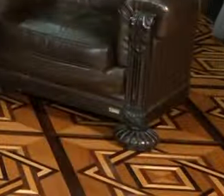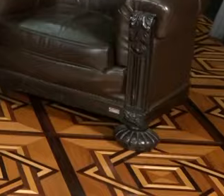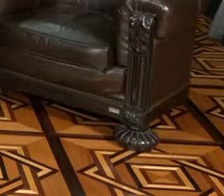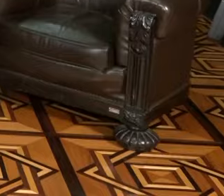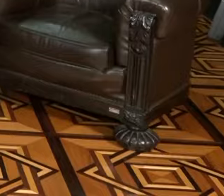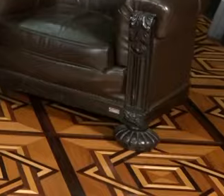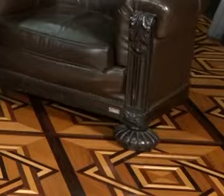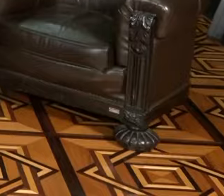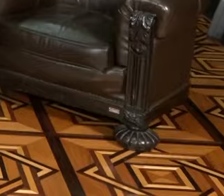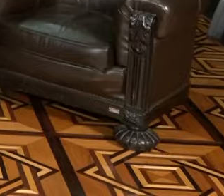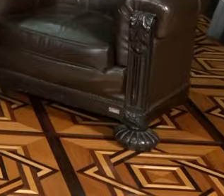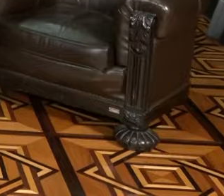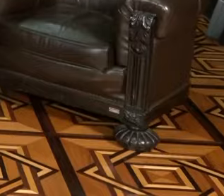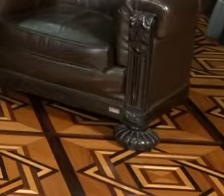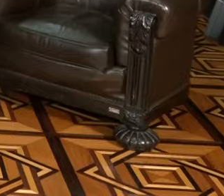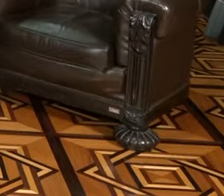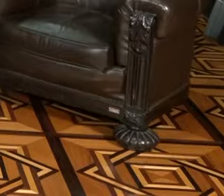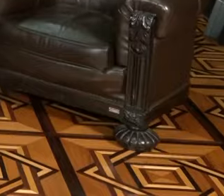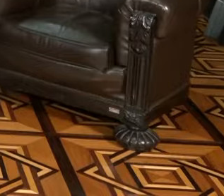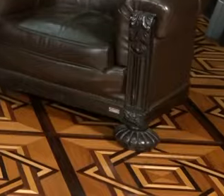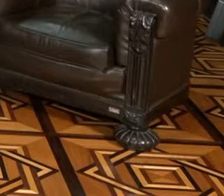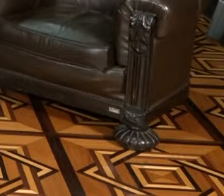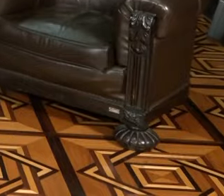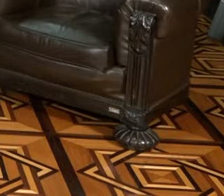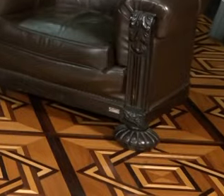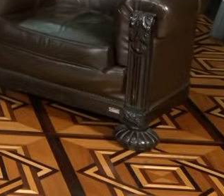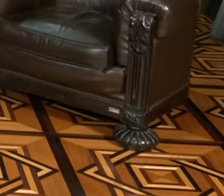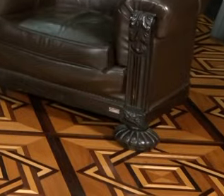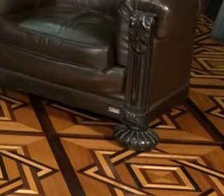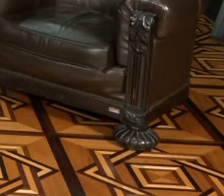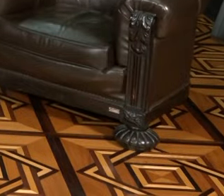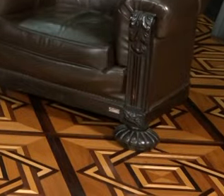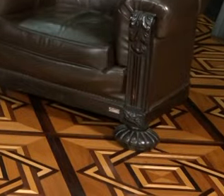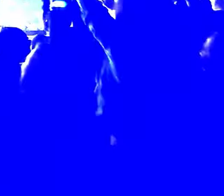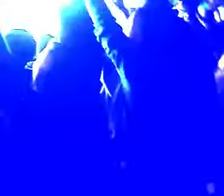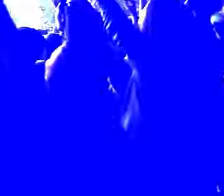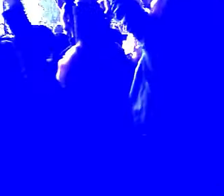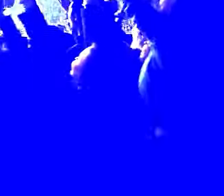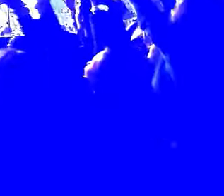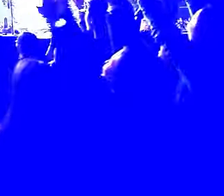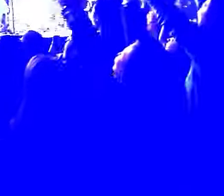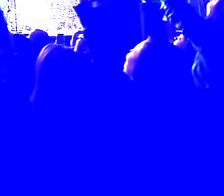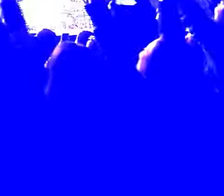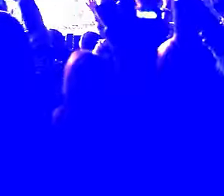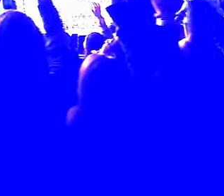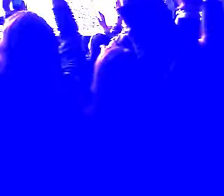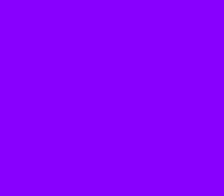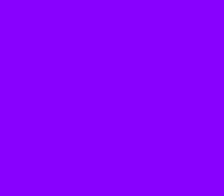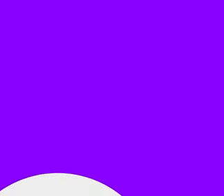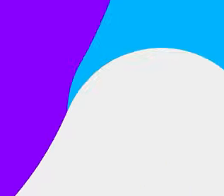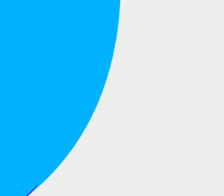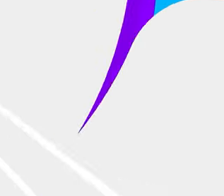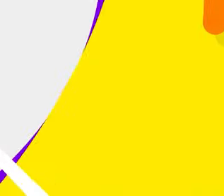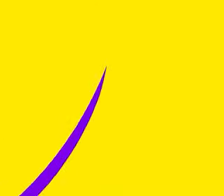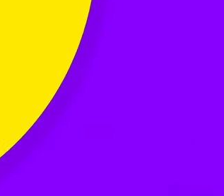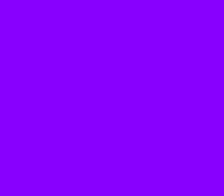Ele voltará Tchau, tchau.